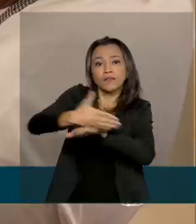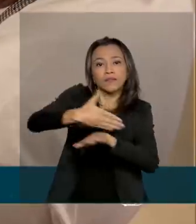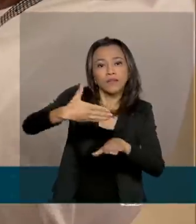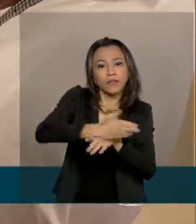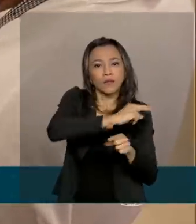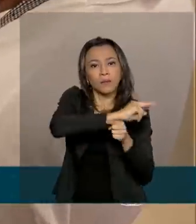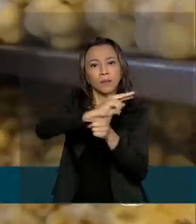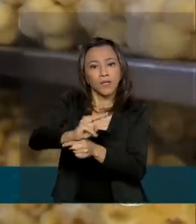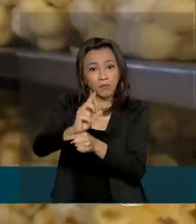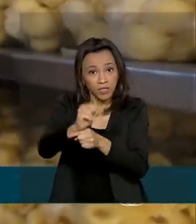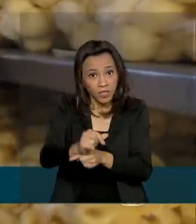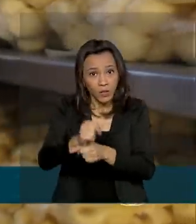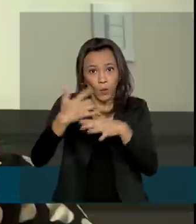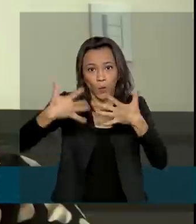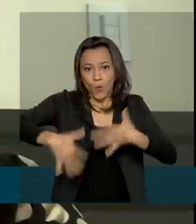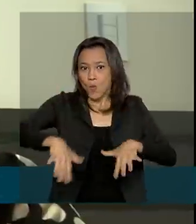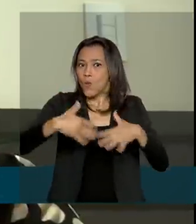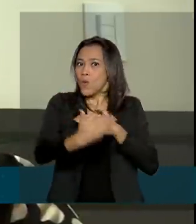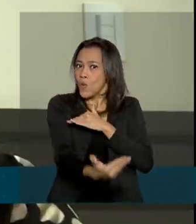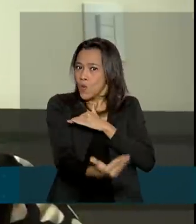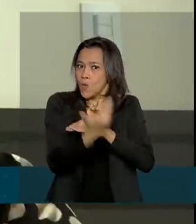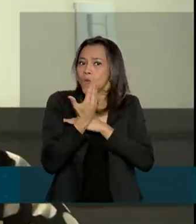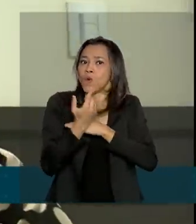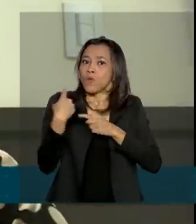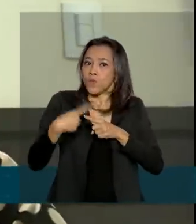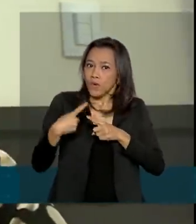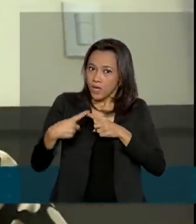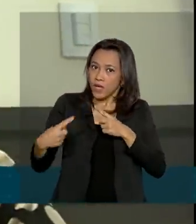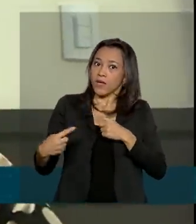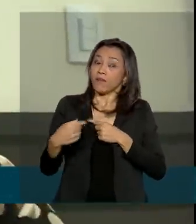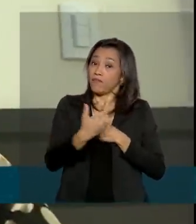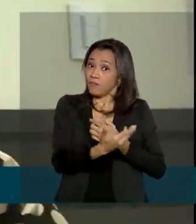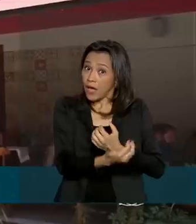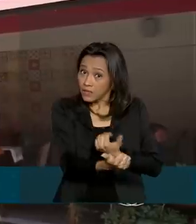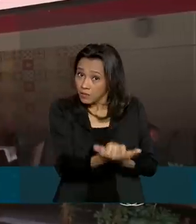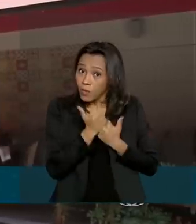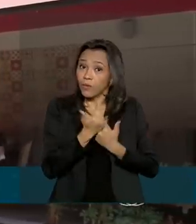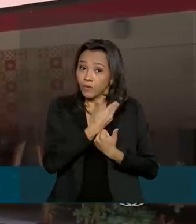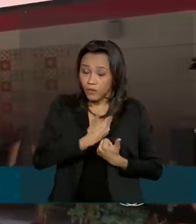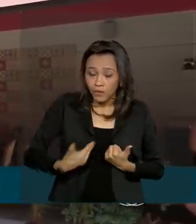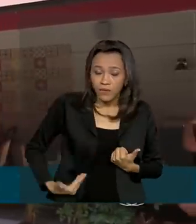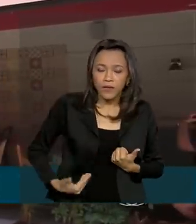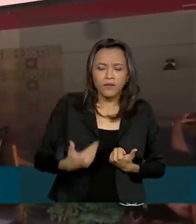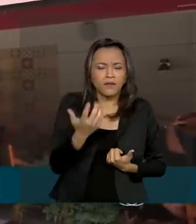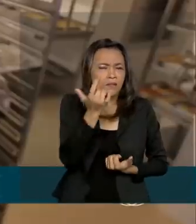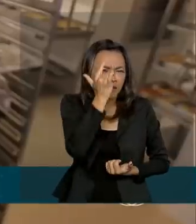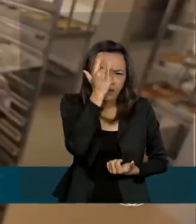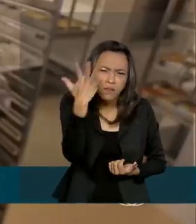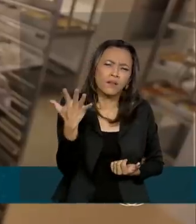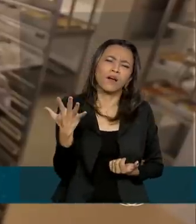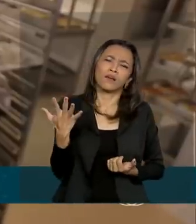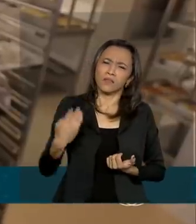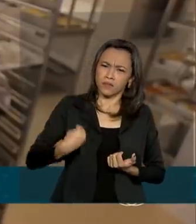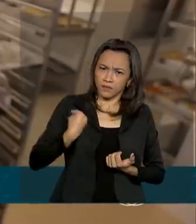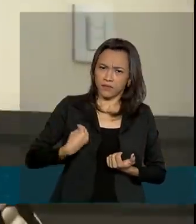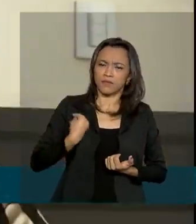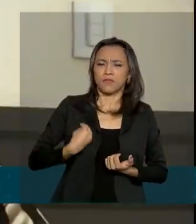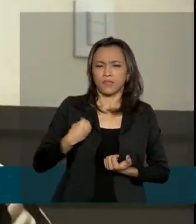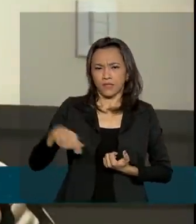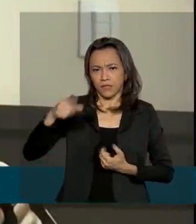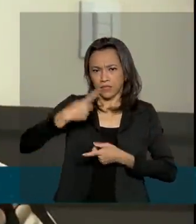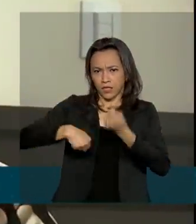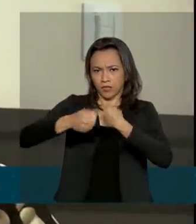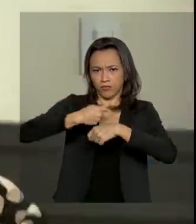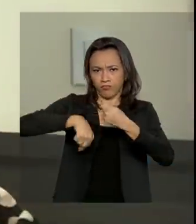é grande. Porque, segundo ela, a garantia vindo do governo vai facilitar a vida dos empresários. Eu